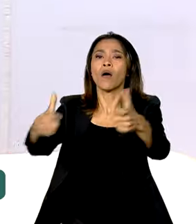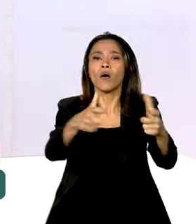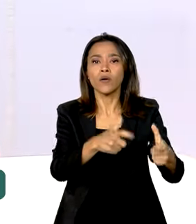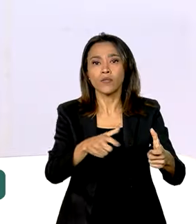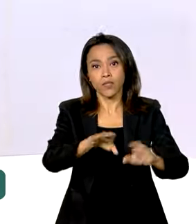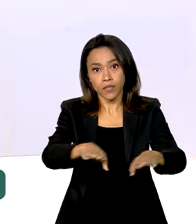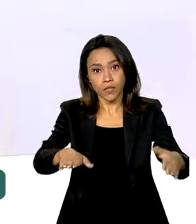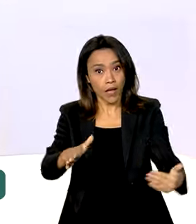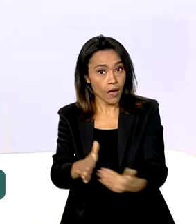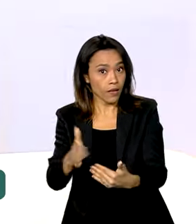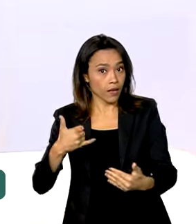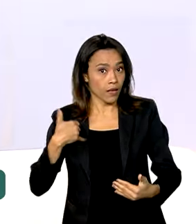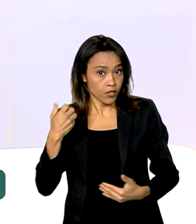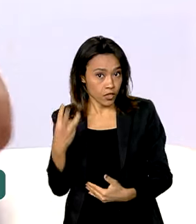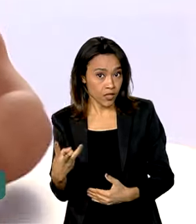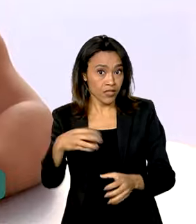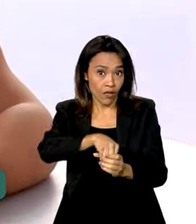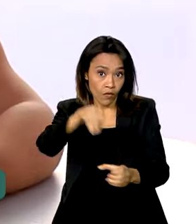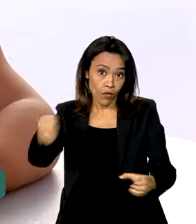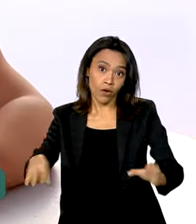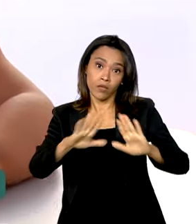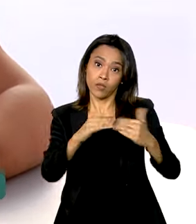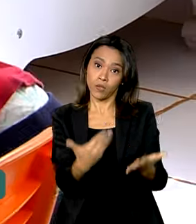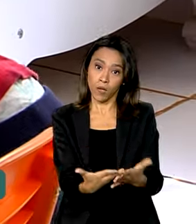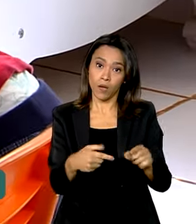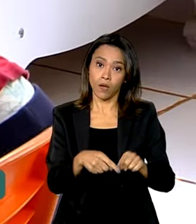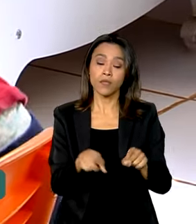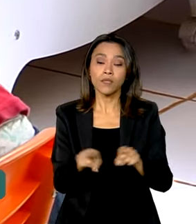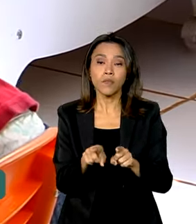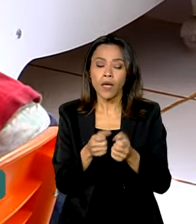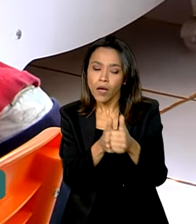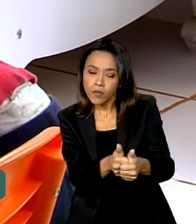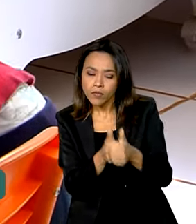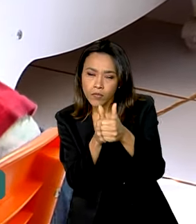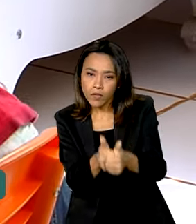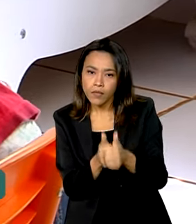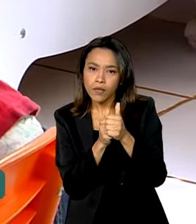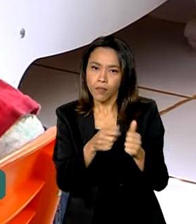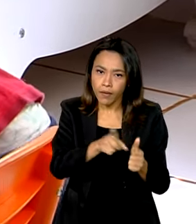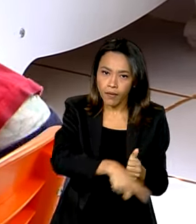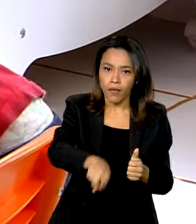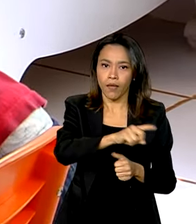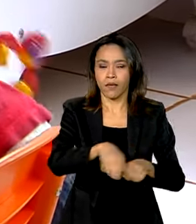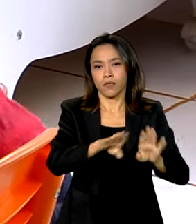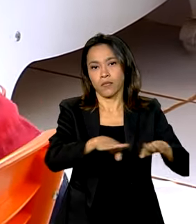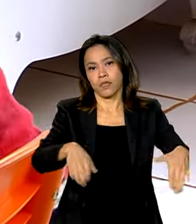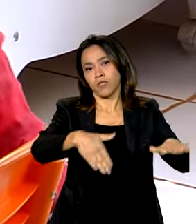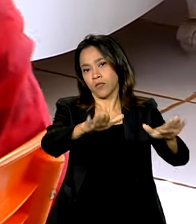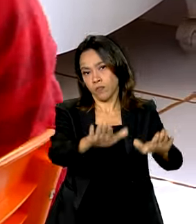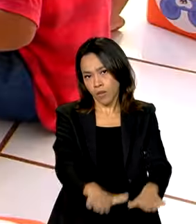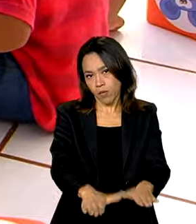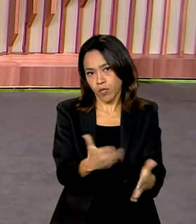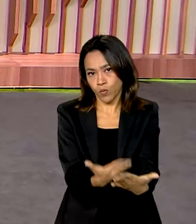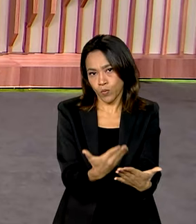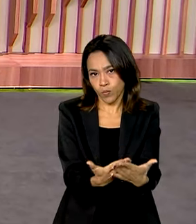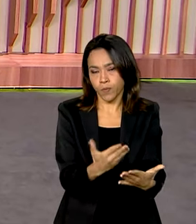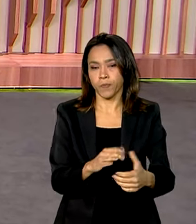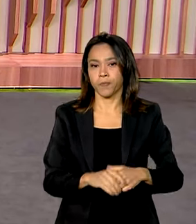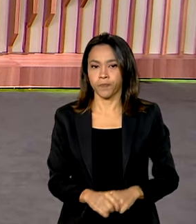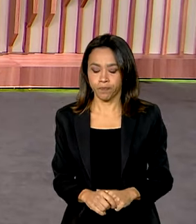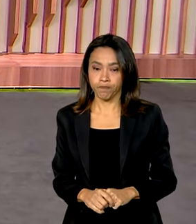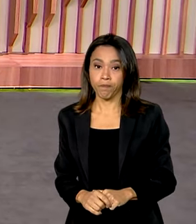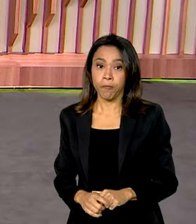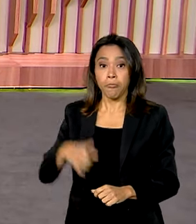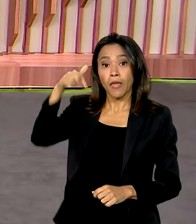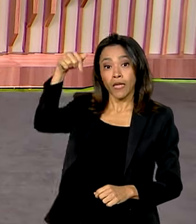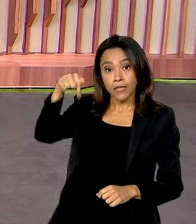3 anos que estão fora da escola e também um monitoramento de permanência dentro da sala de aula. E